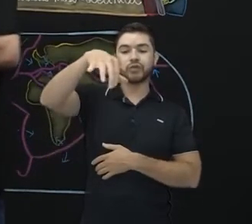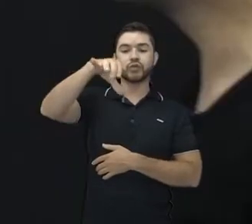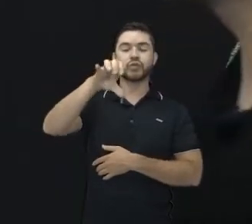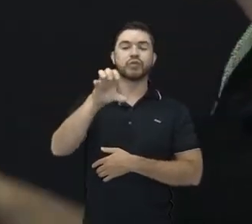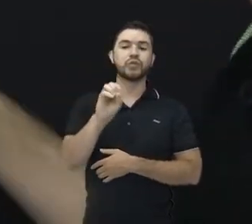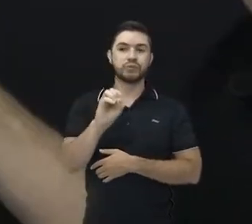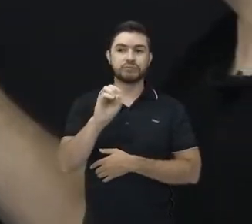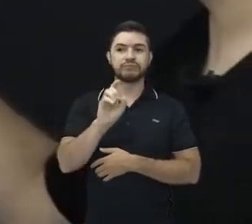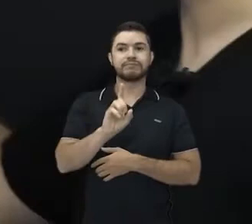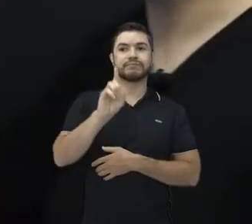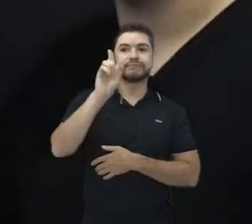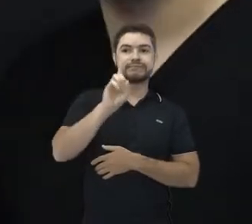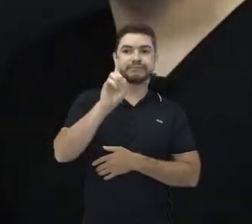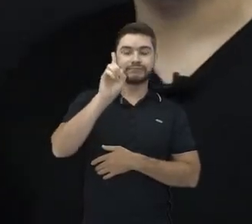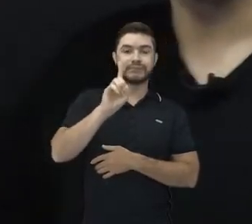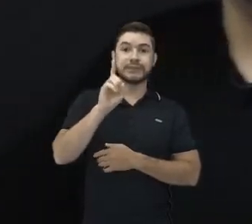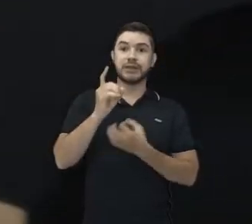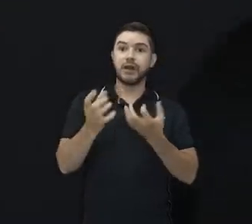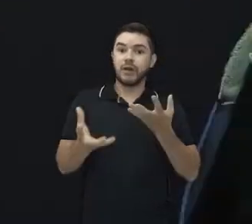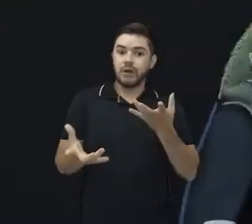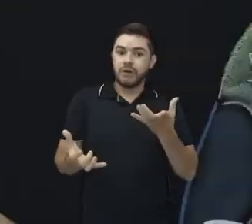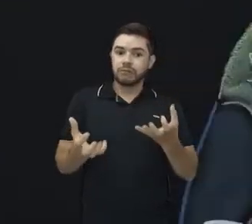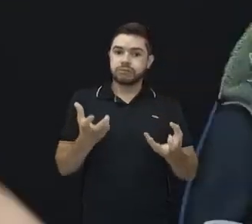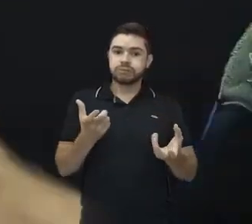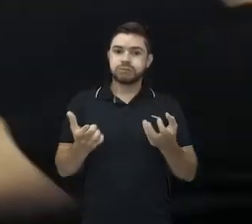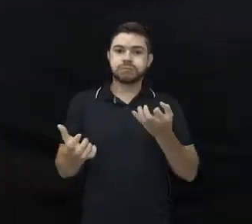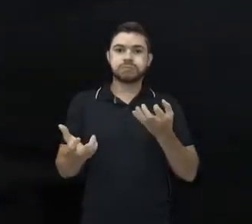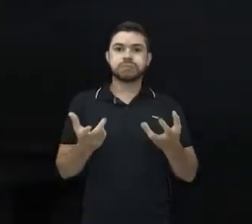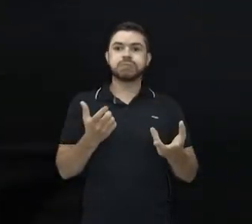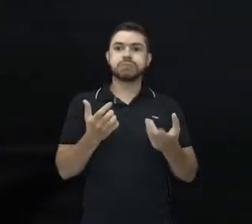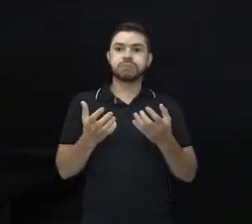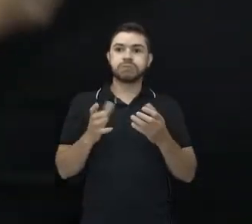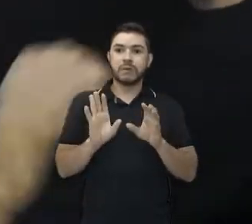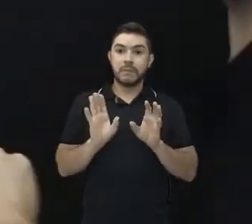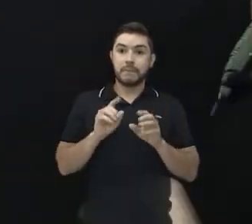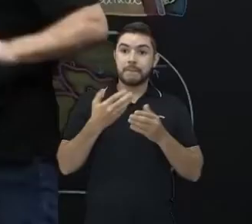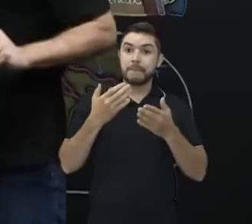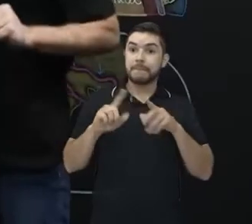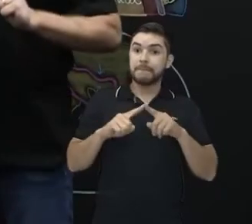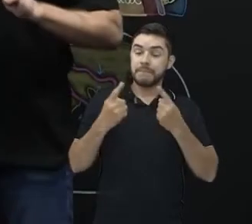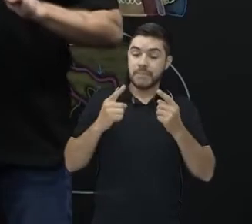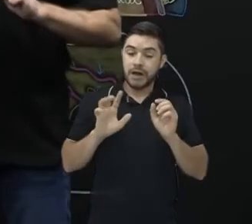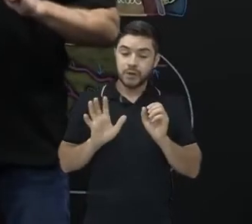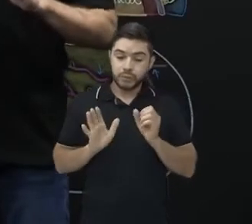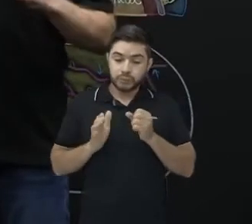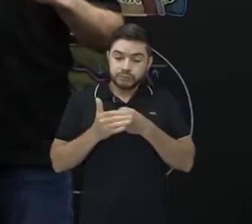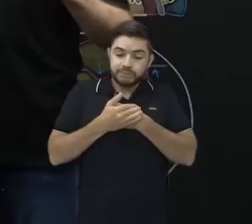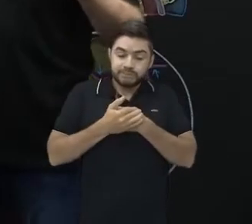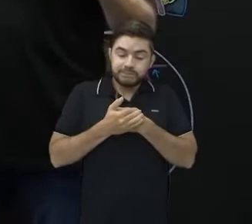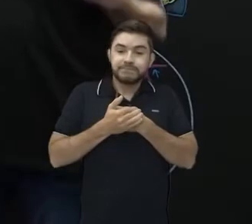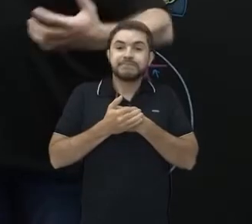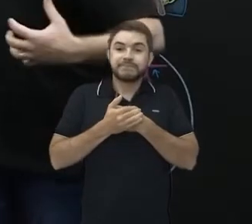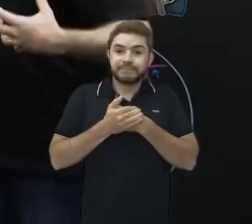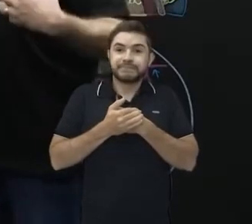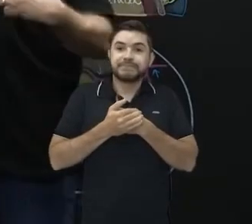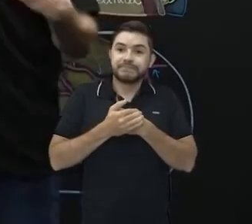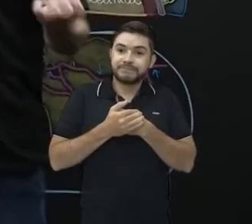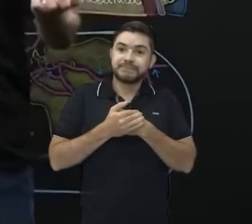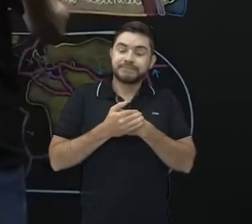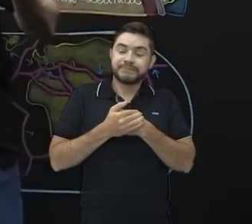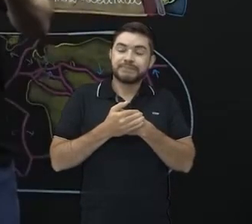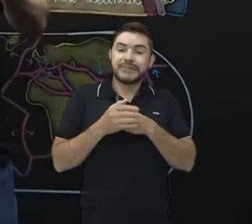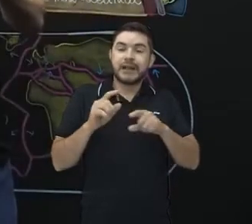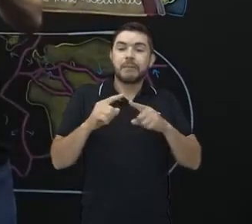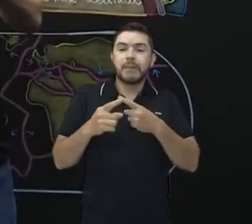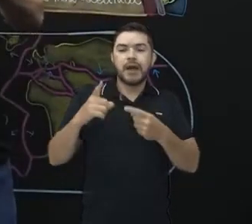Esse magma, ele está quente, mas ele está enclausuradinho aqui, nesse meio. Só que como nós temos um processo